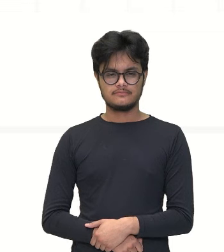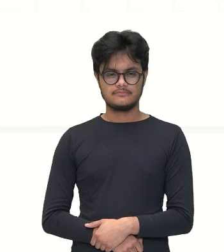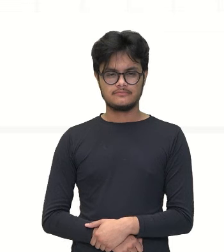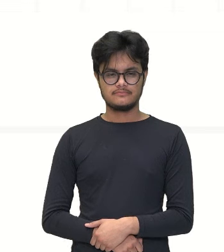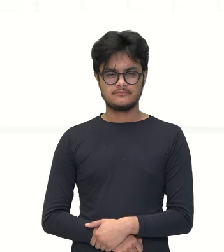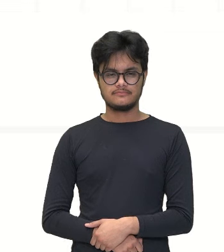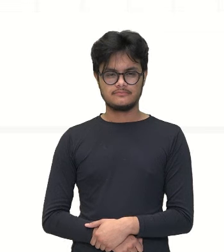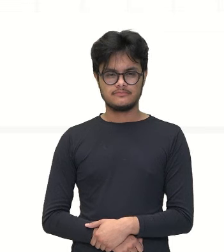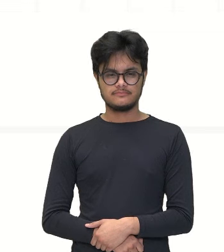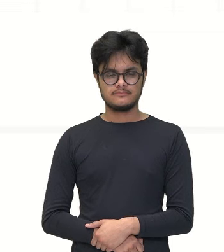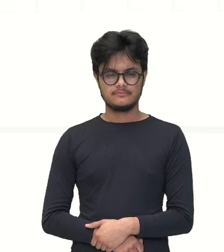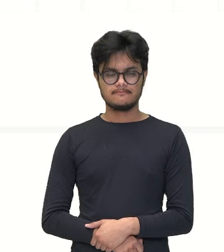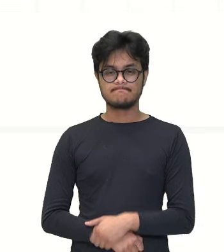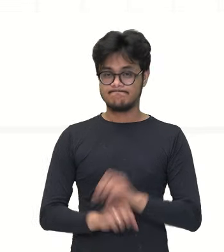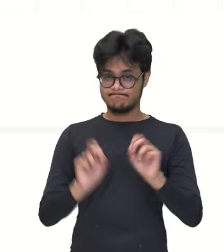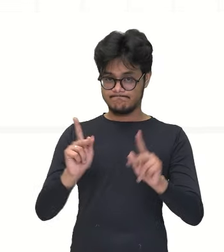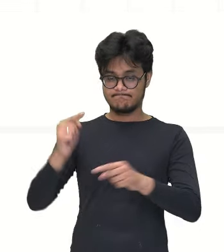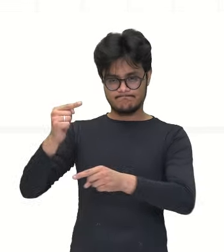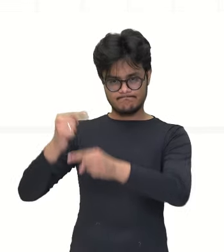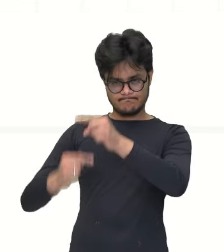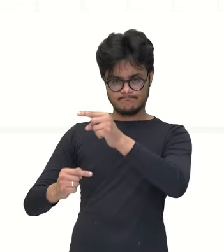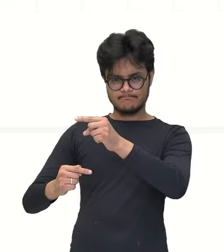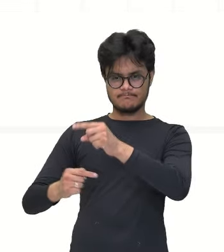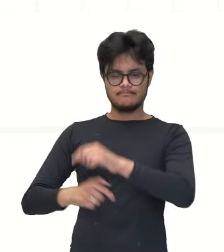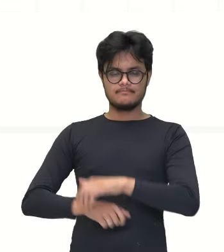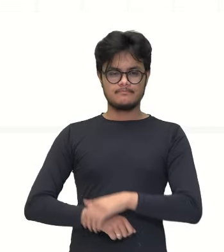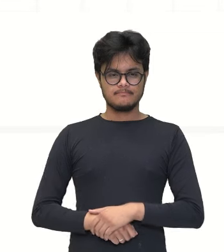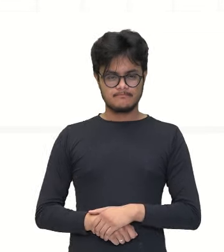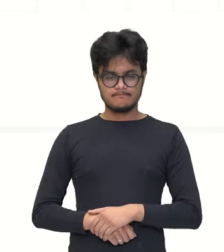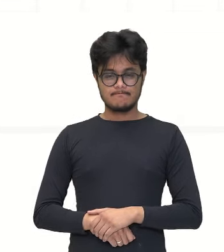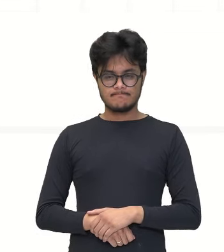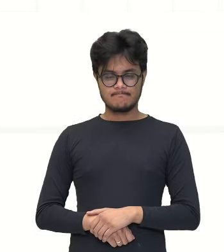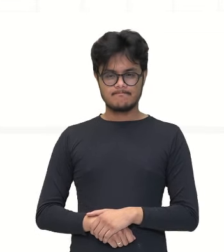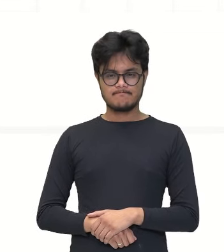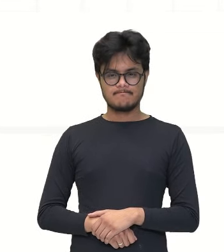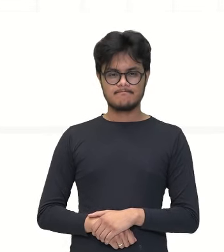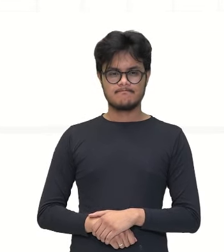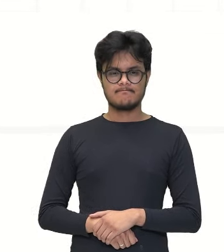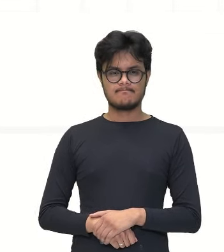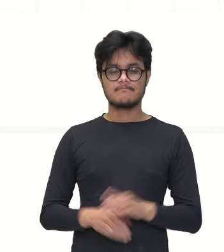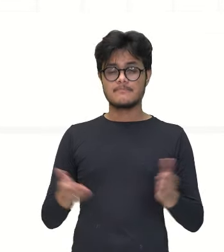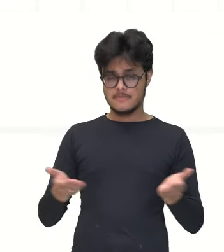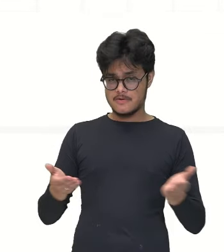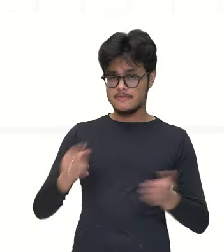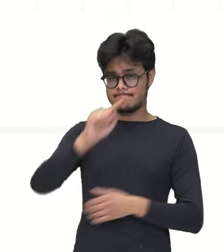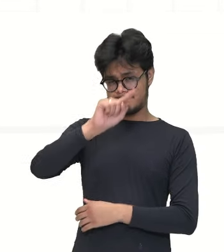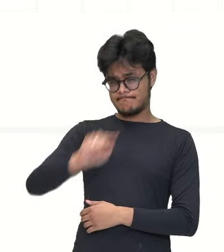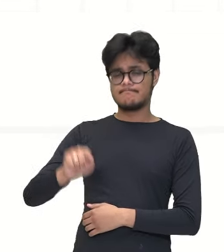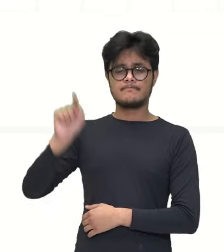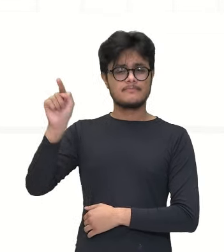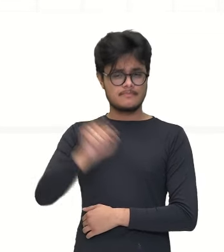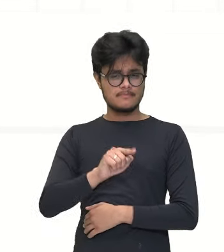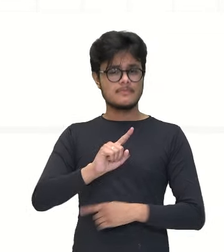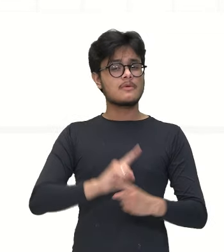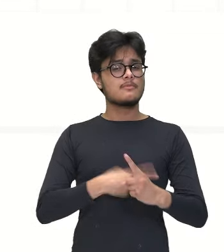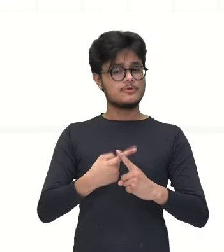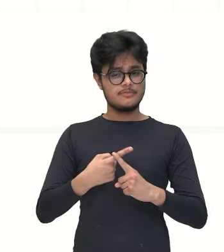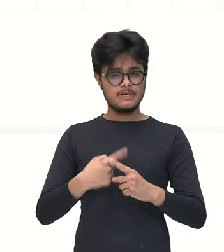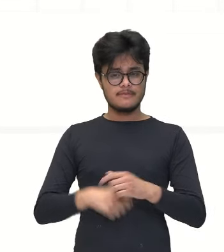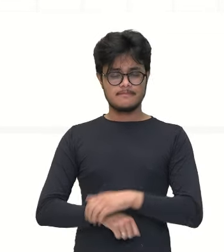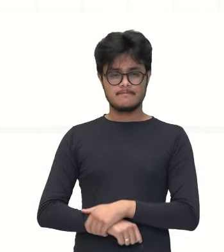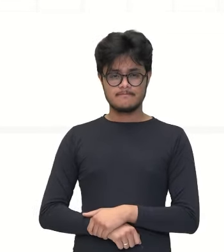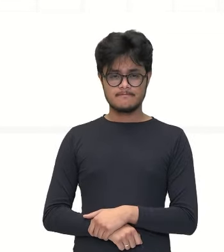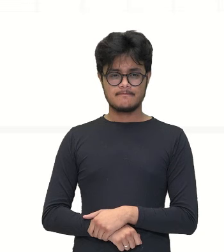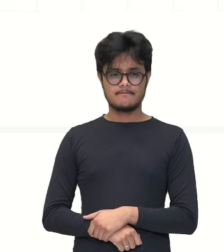que eu já inverti uma das duas razões, eu vou multiplicar assim, meios por extremos.